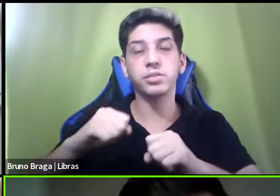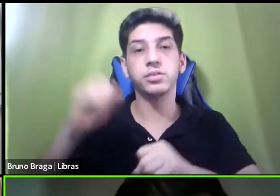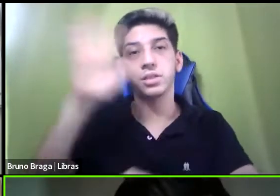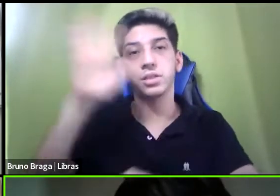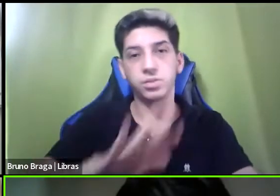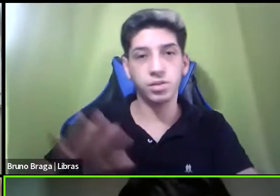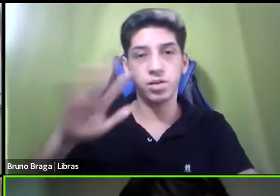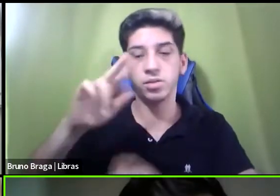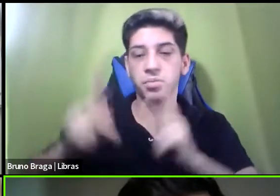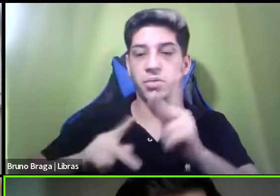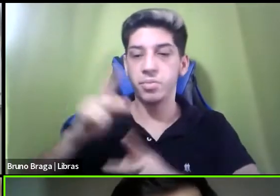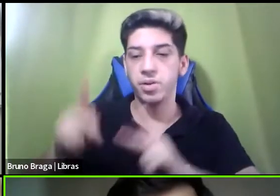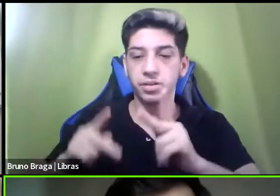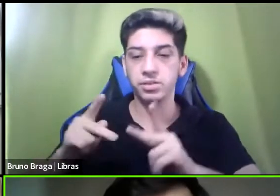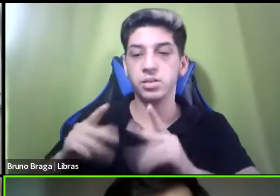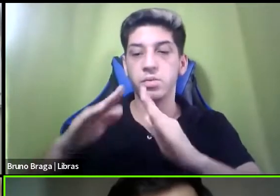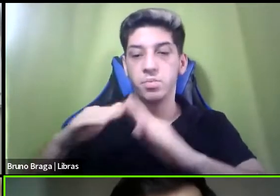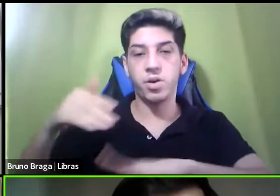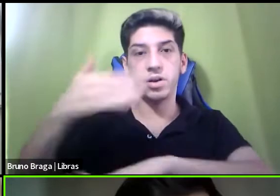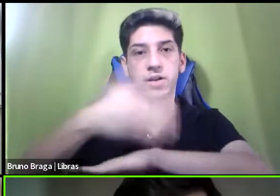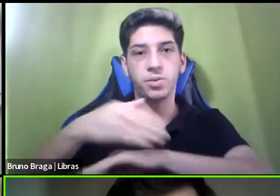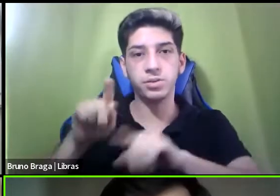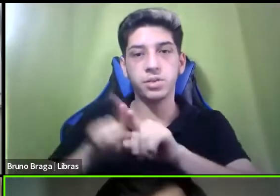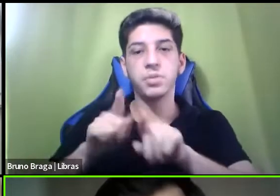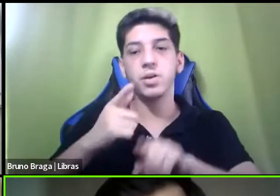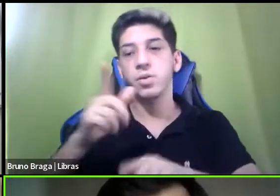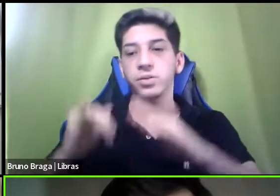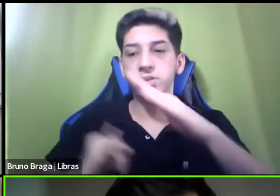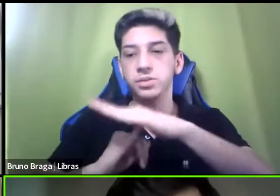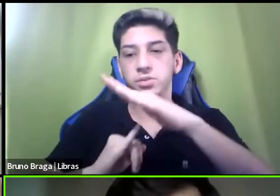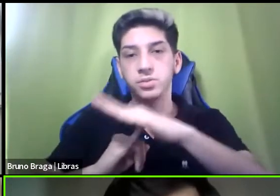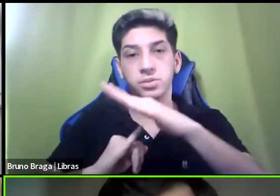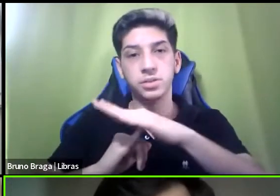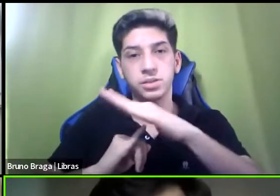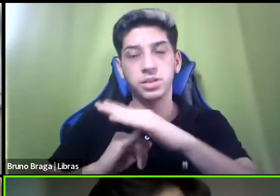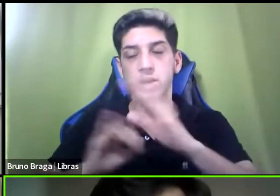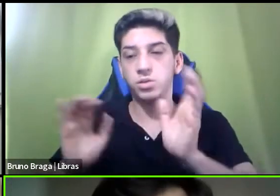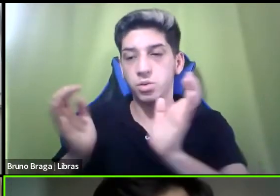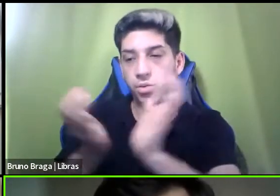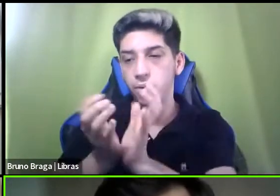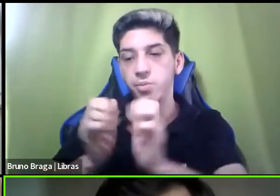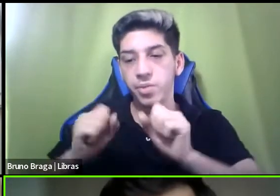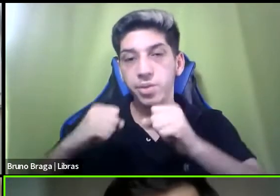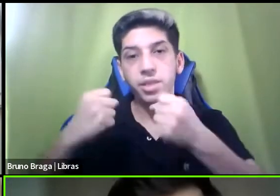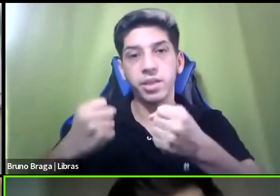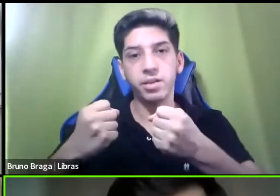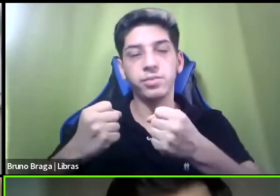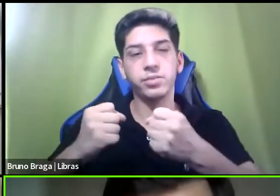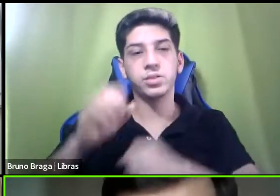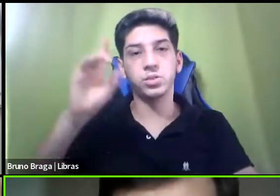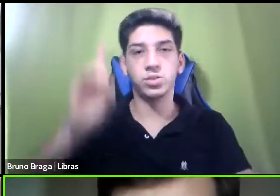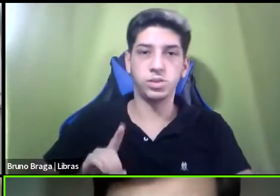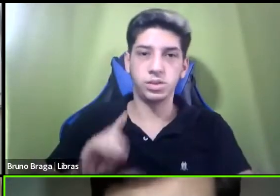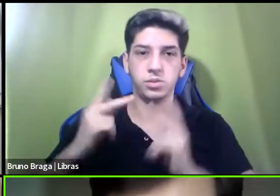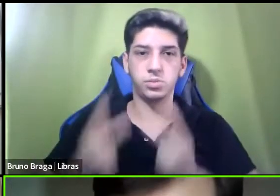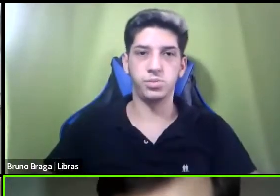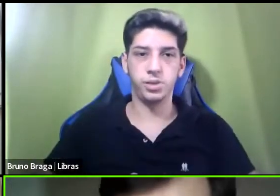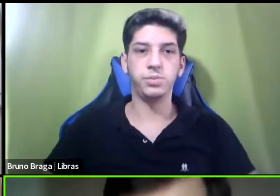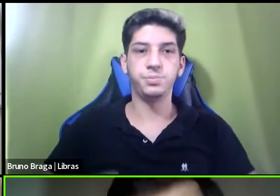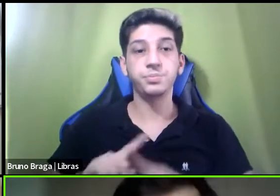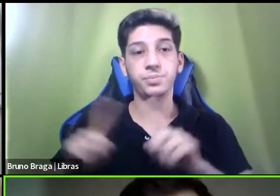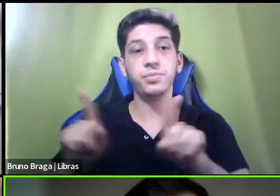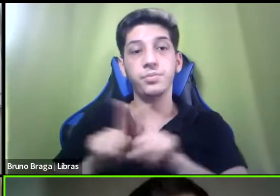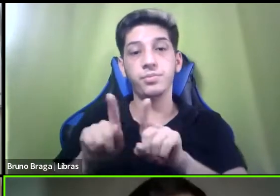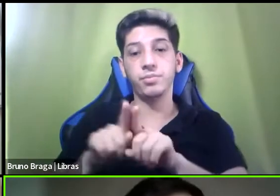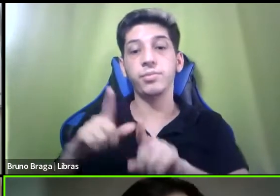rua e diversas outras instituições entidades de defesa dos direitos humanos mas nós temos também além